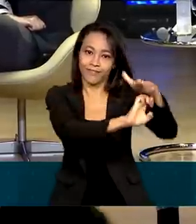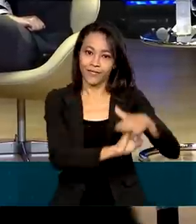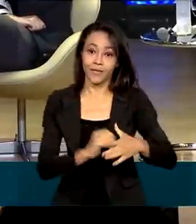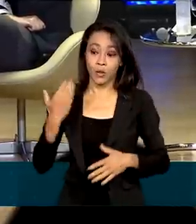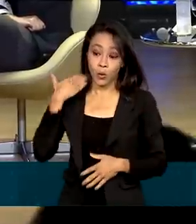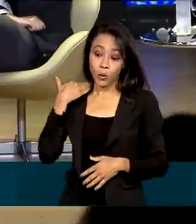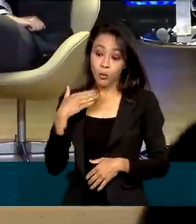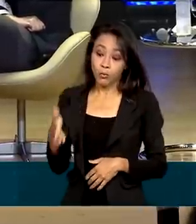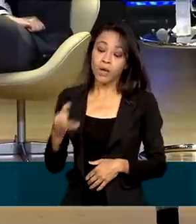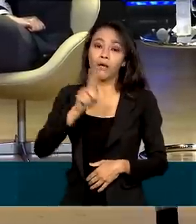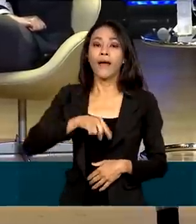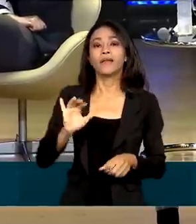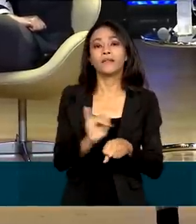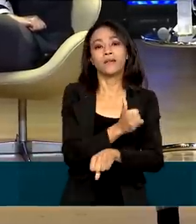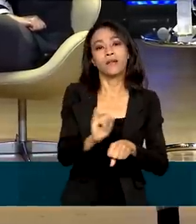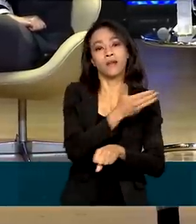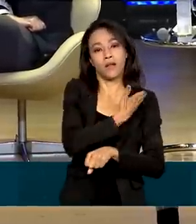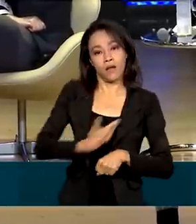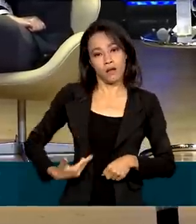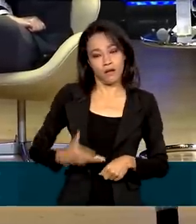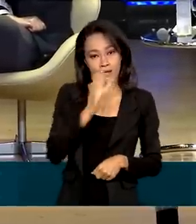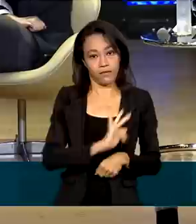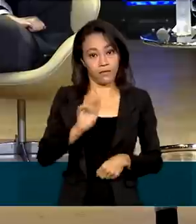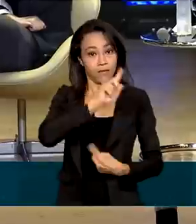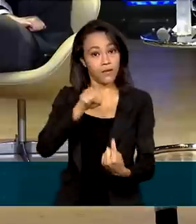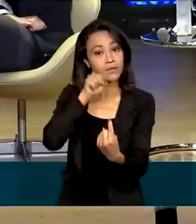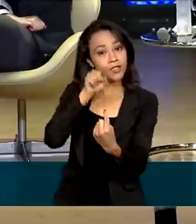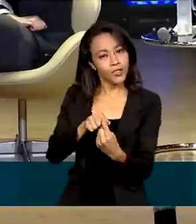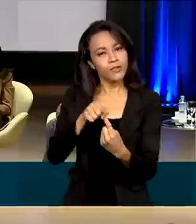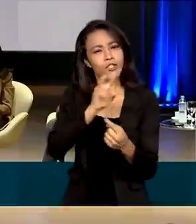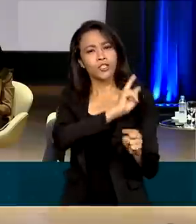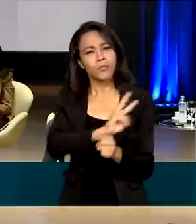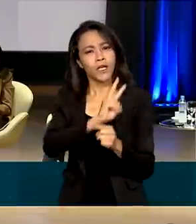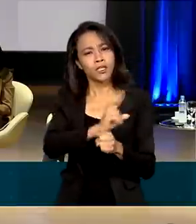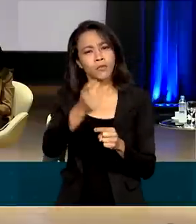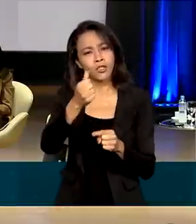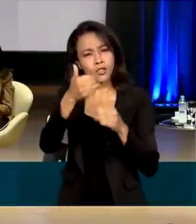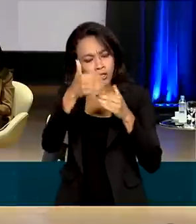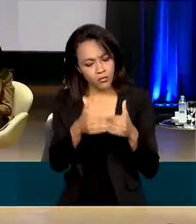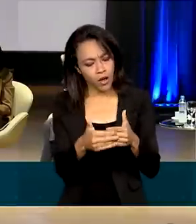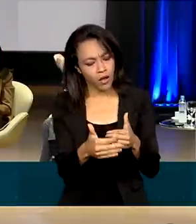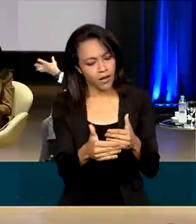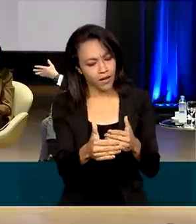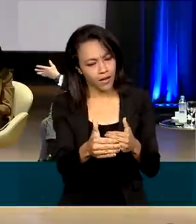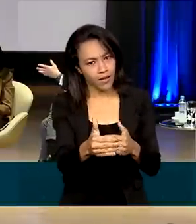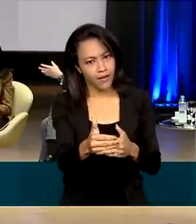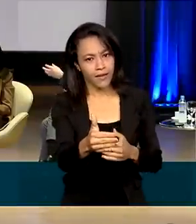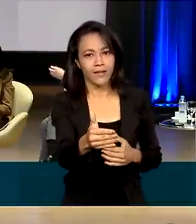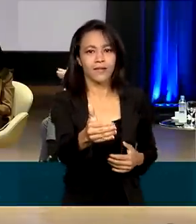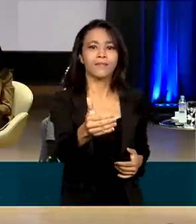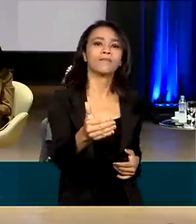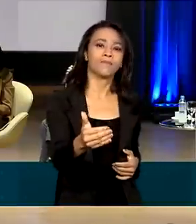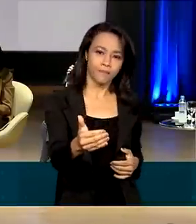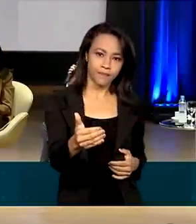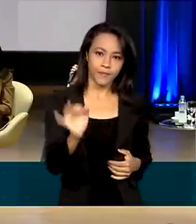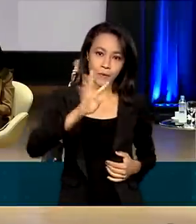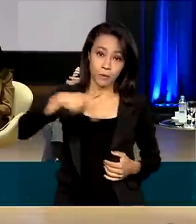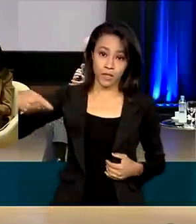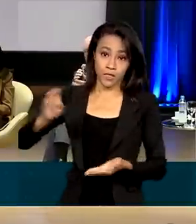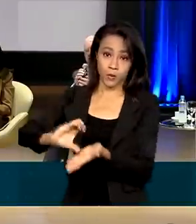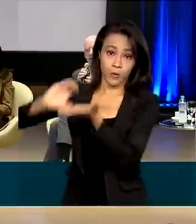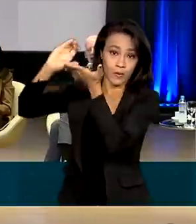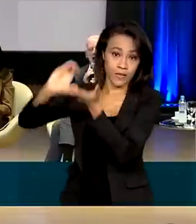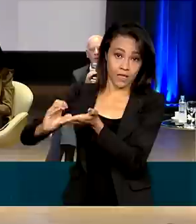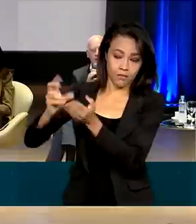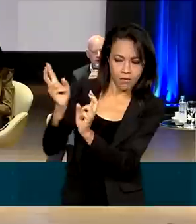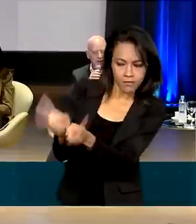instrumento do governo federal para o financiamento de longo prazo. Segundo o presidente do Conselho de Administração, a